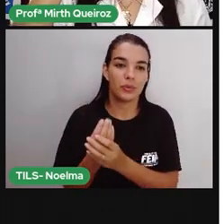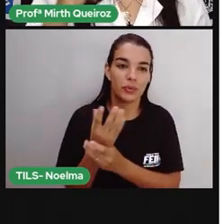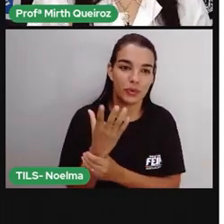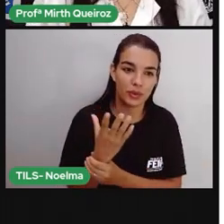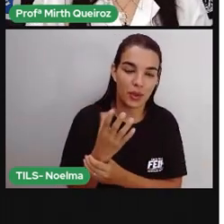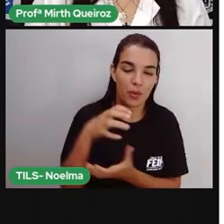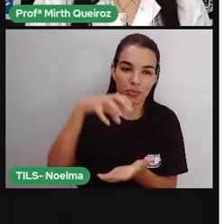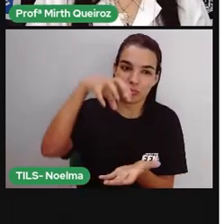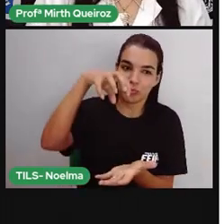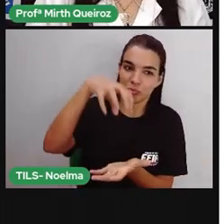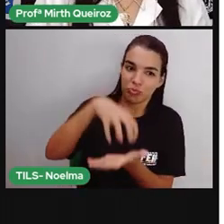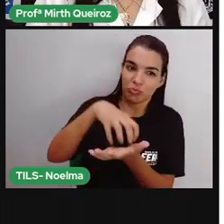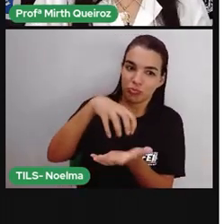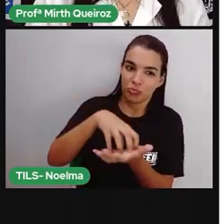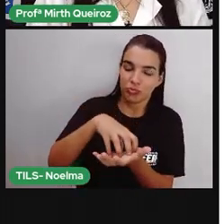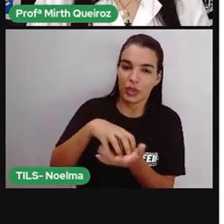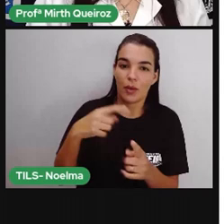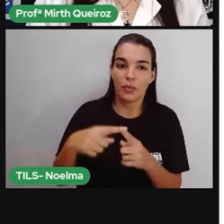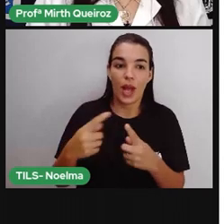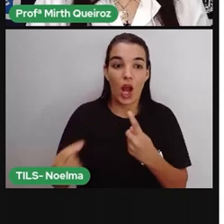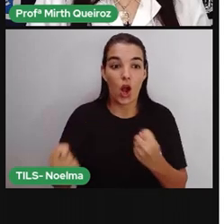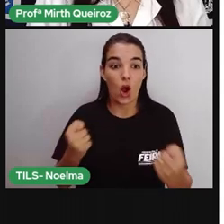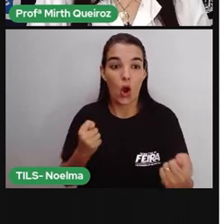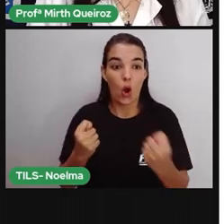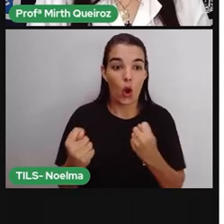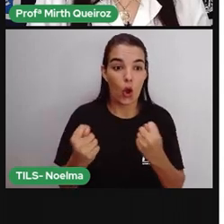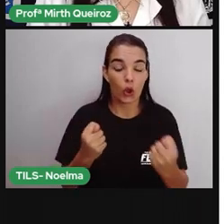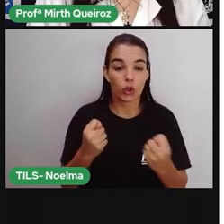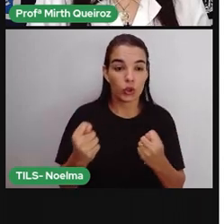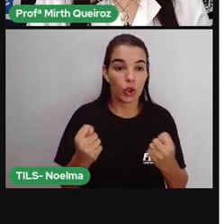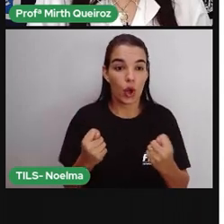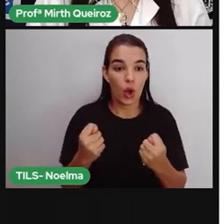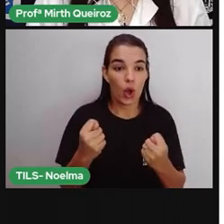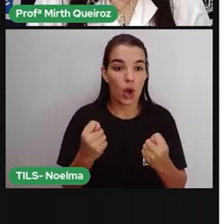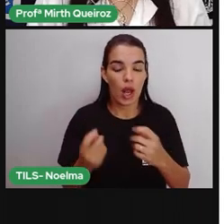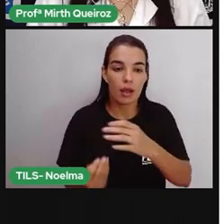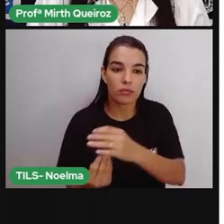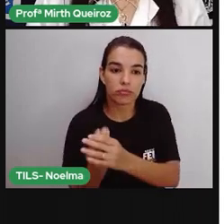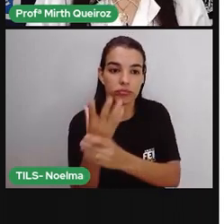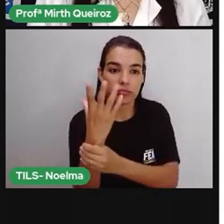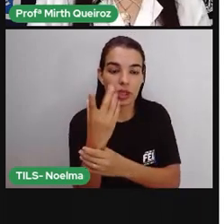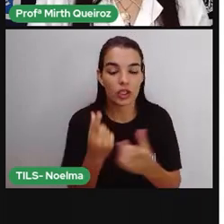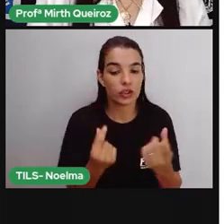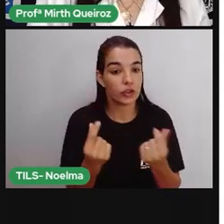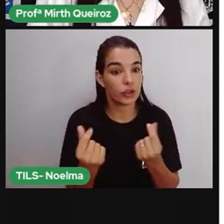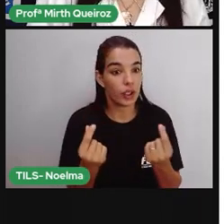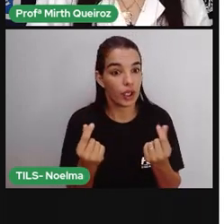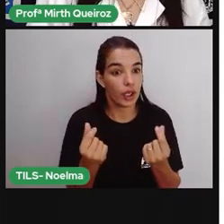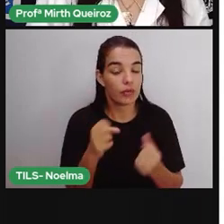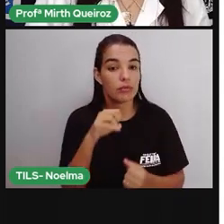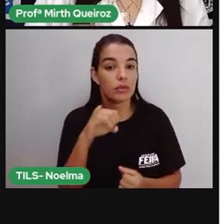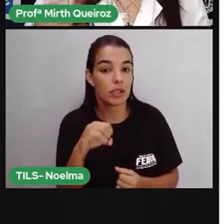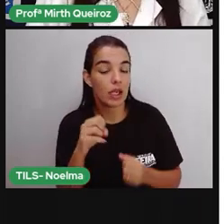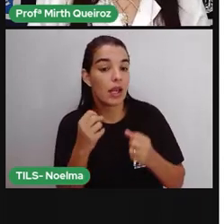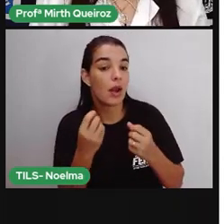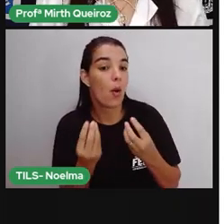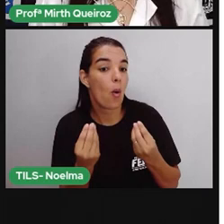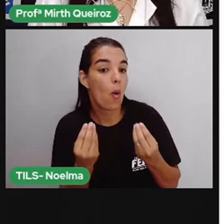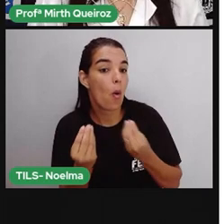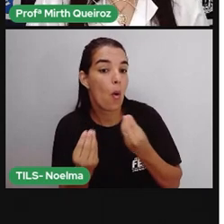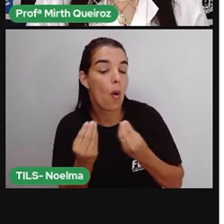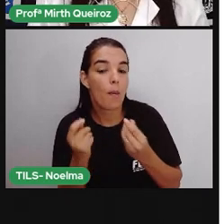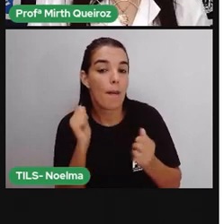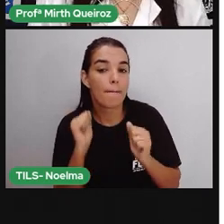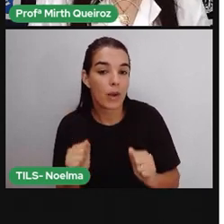banco, é o Banco Central, que quem vai controlar a fabricação de dinheiro, ele vai dizer quanto de